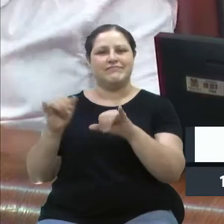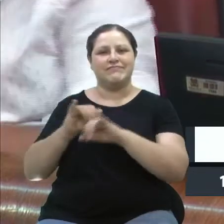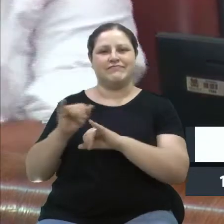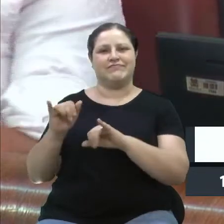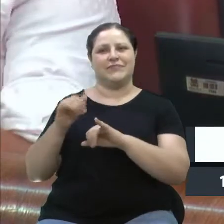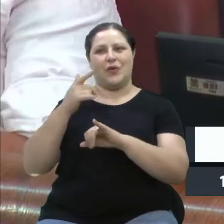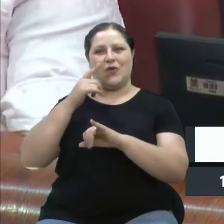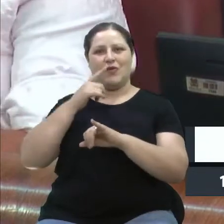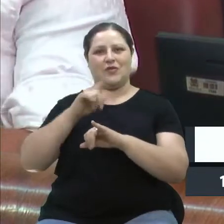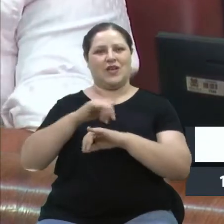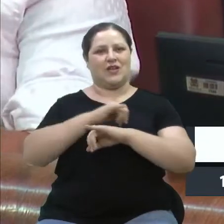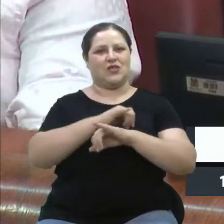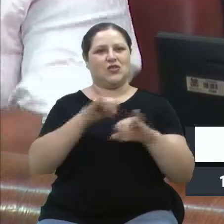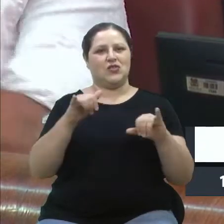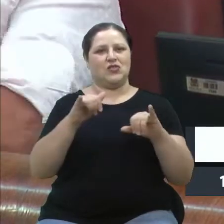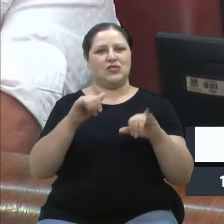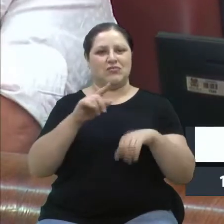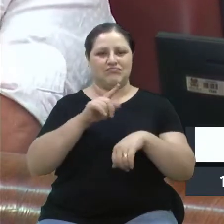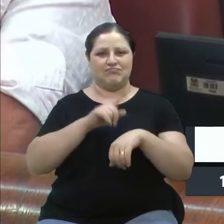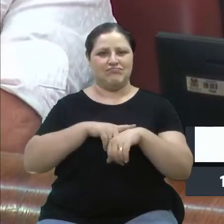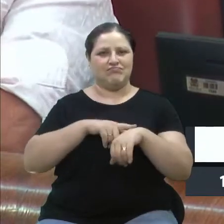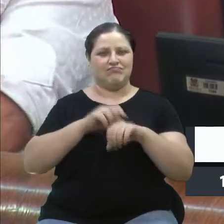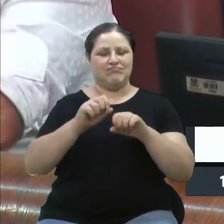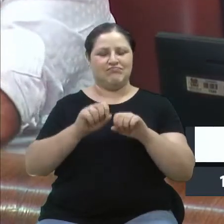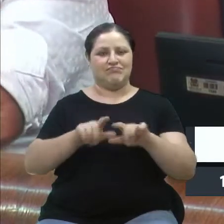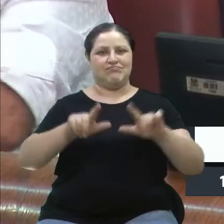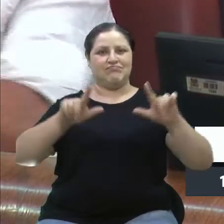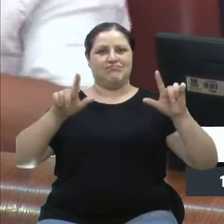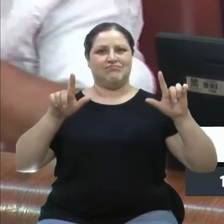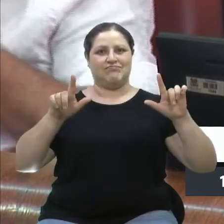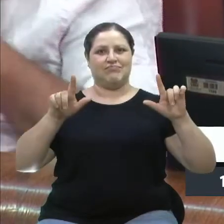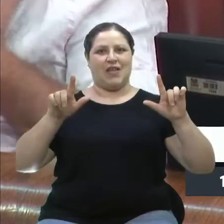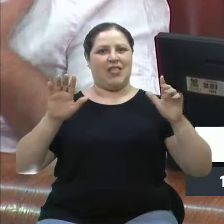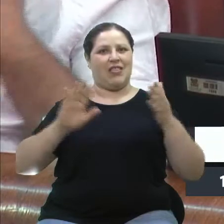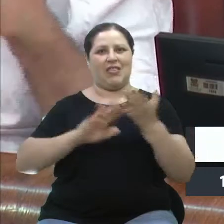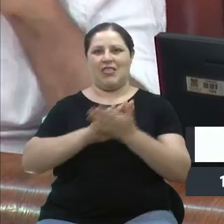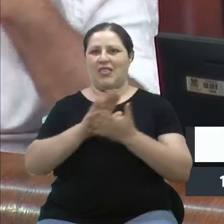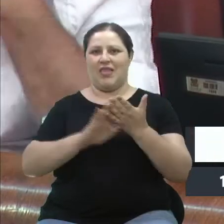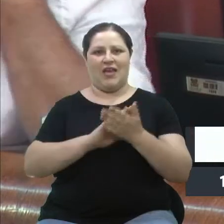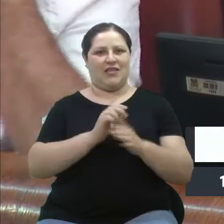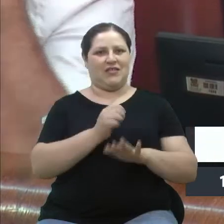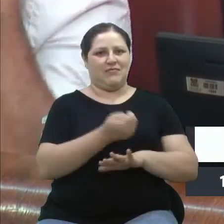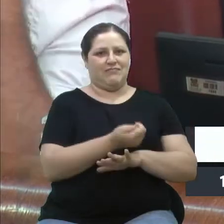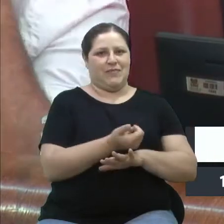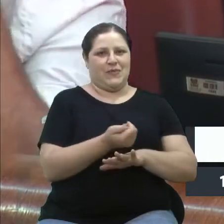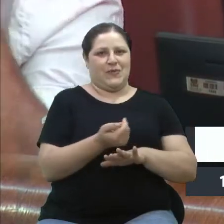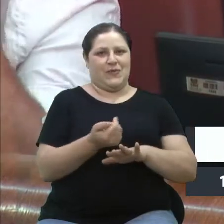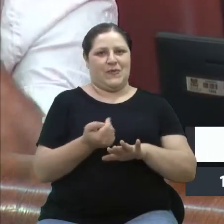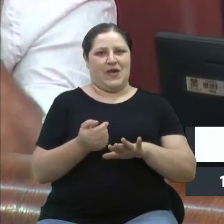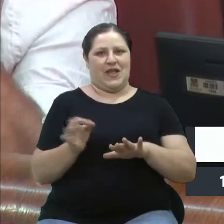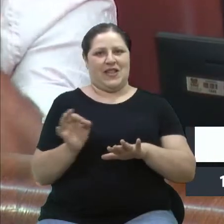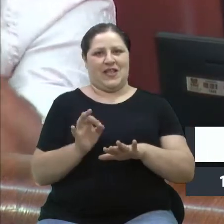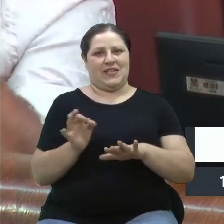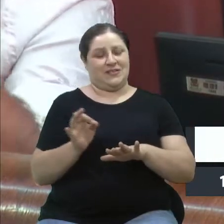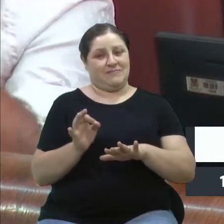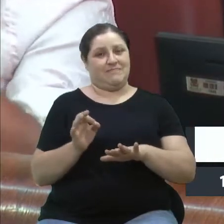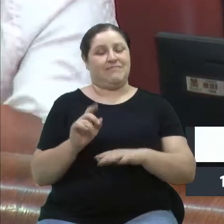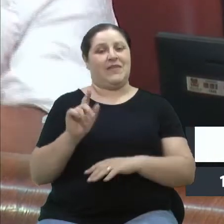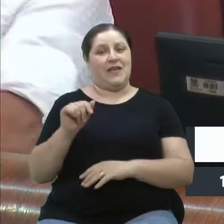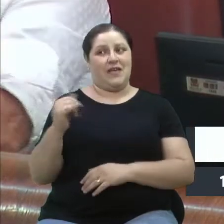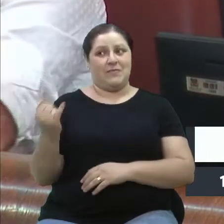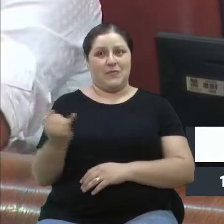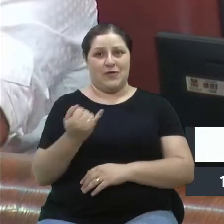sai certinha no ERF. Não tem fake news ali, né? Então, é muito importante as notícias